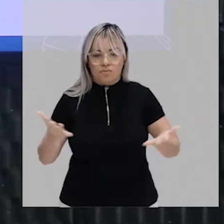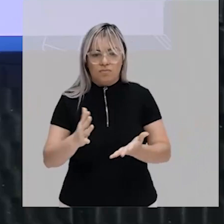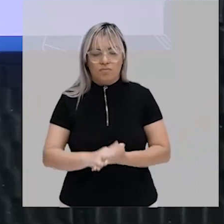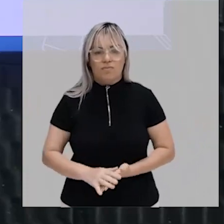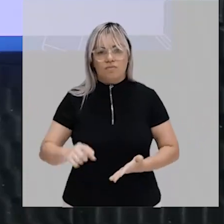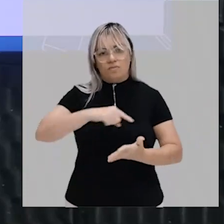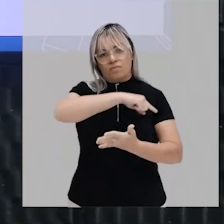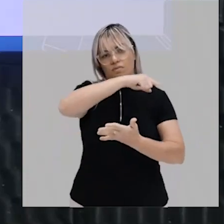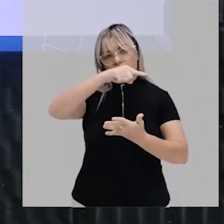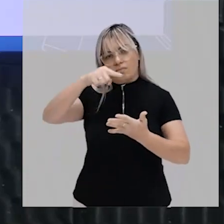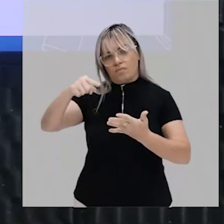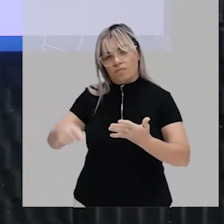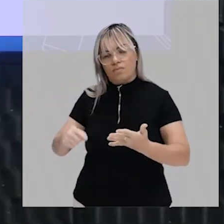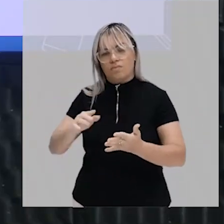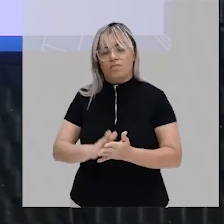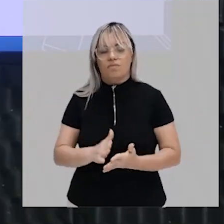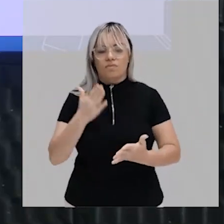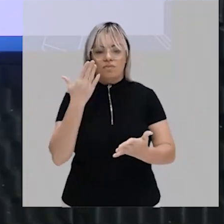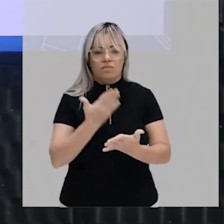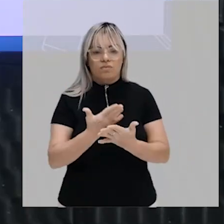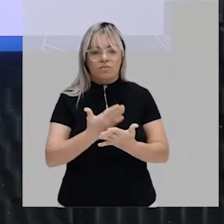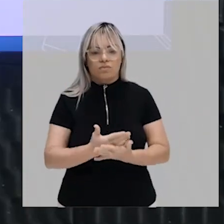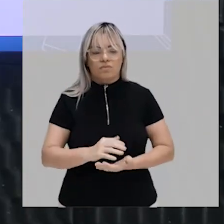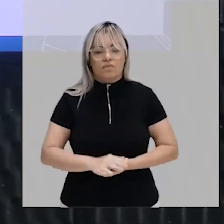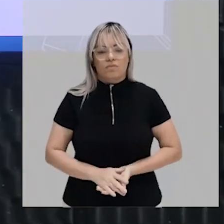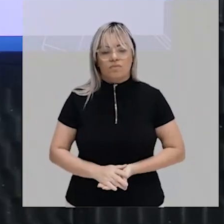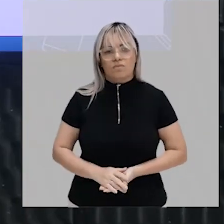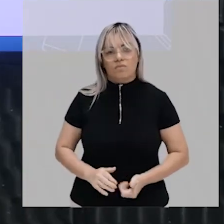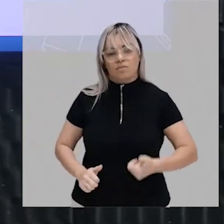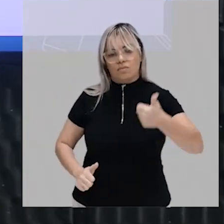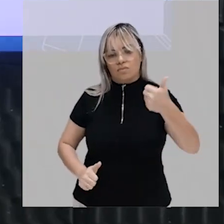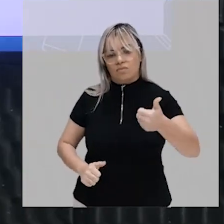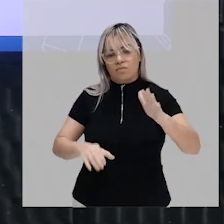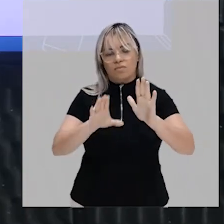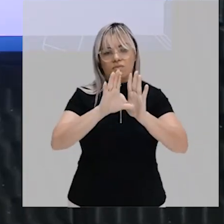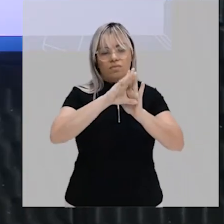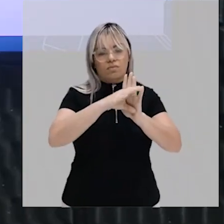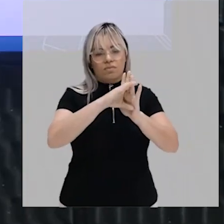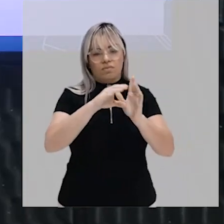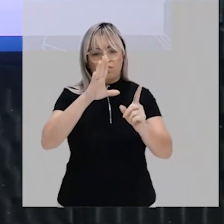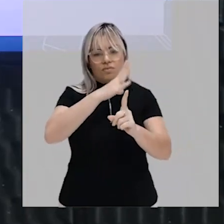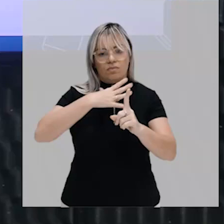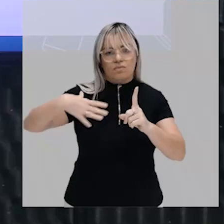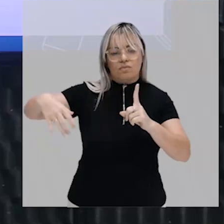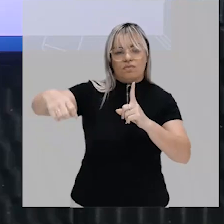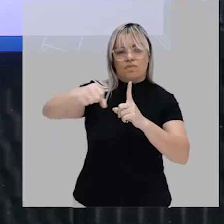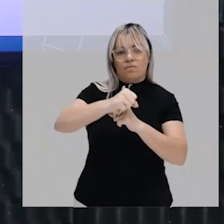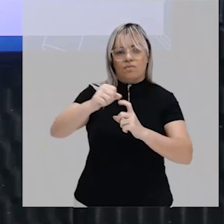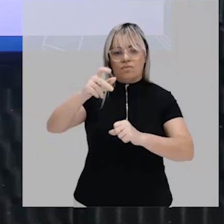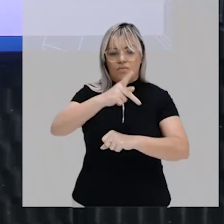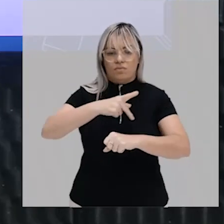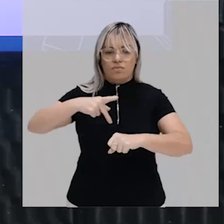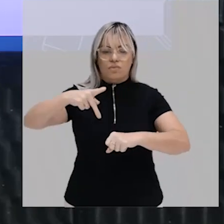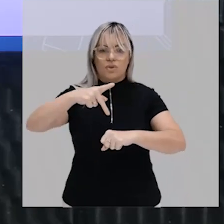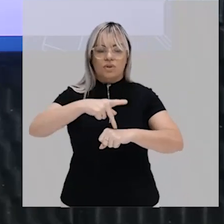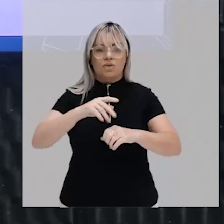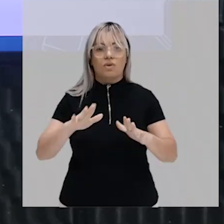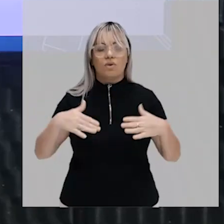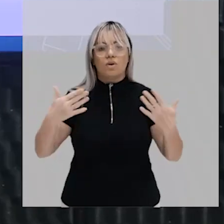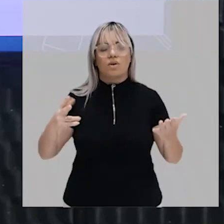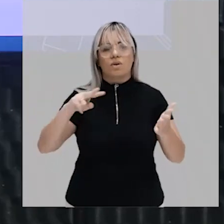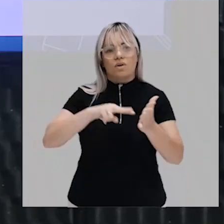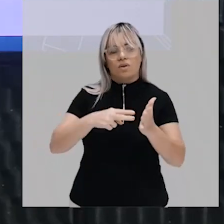trabalhar são os seguintes primeiro tópico, o conceito sociológico de Estado o que significa